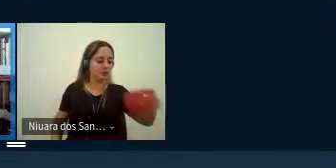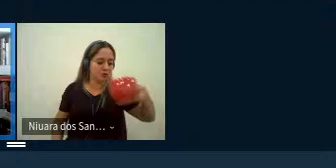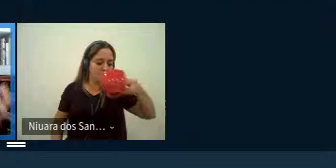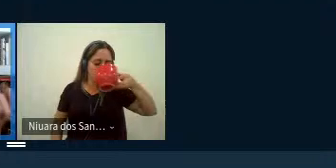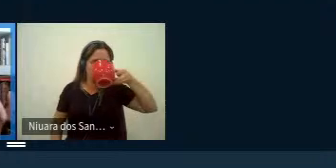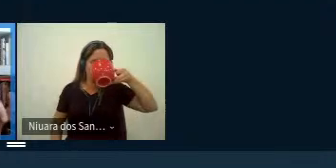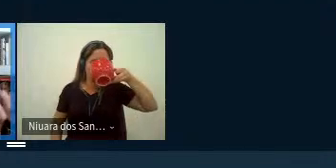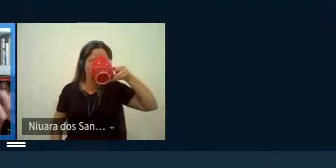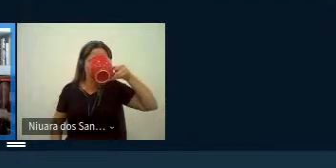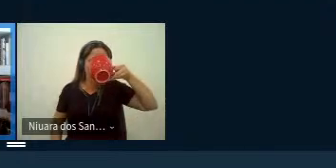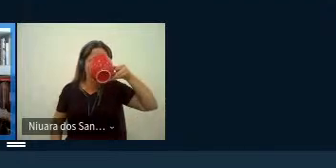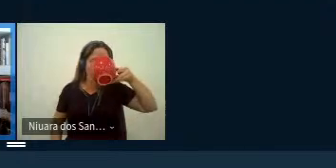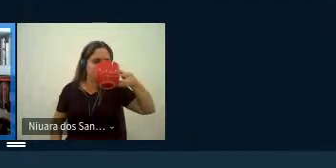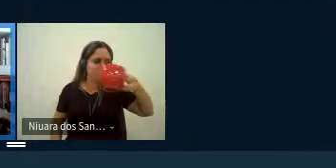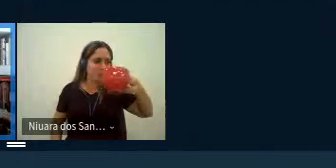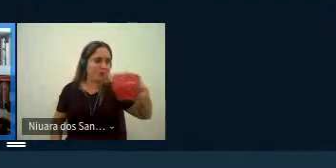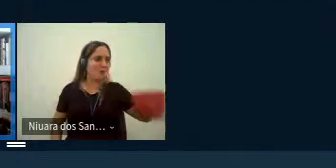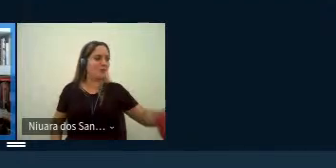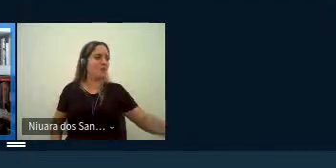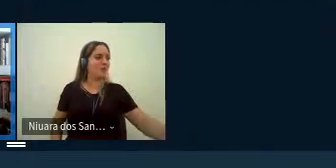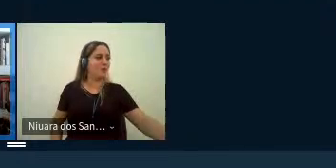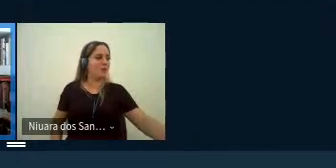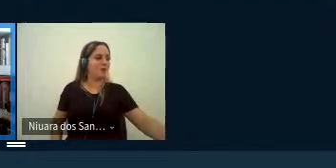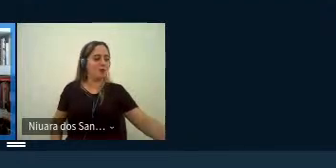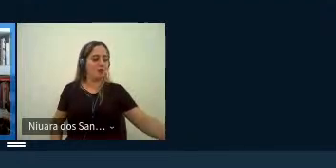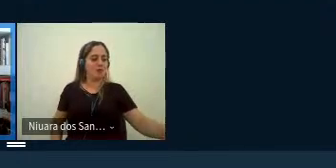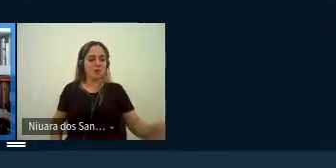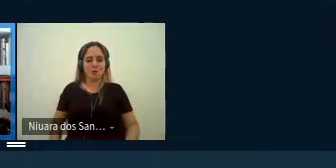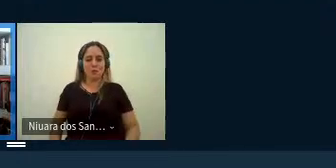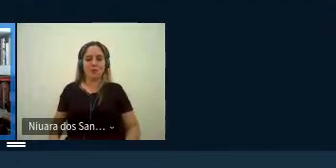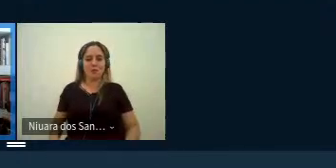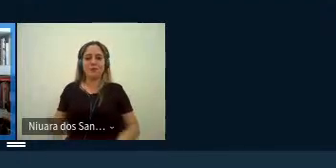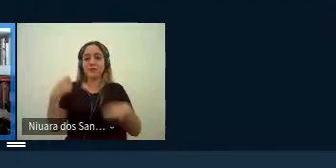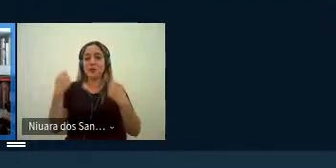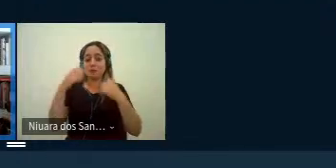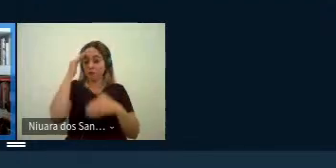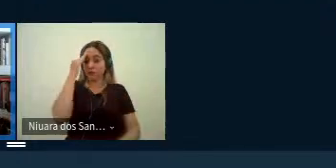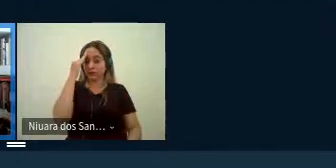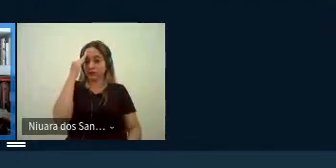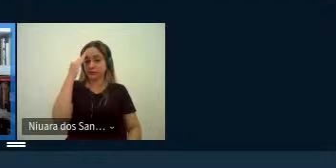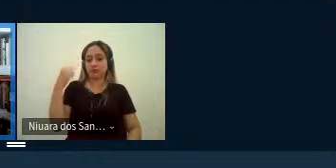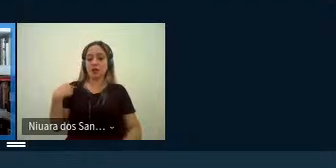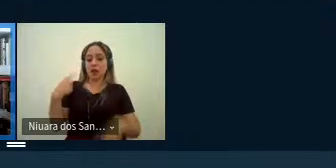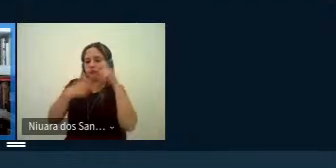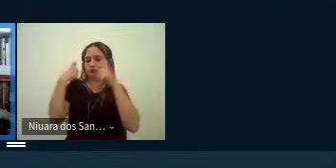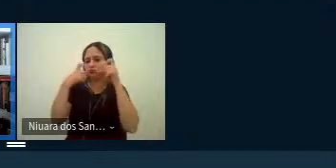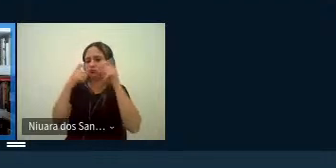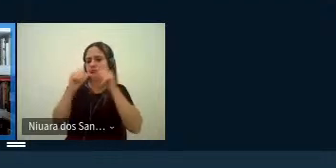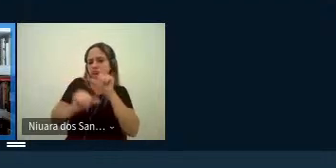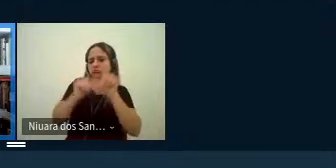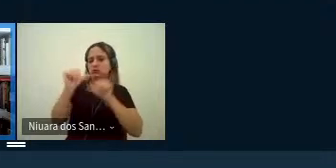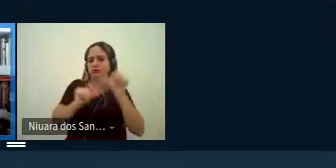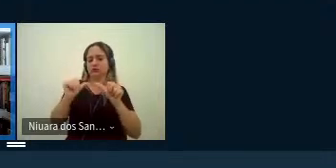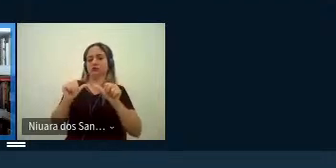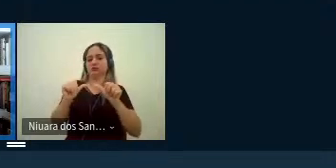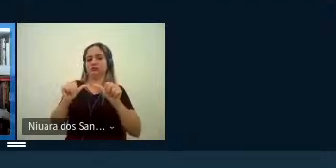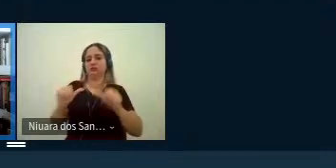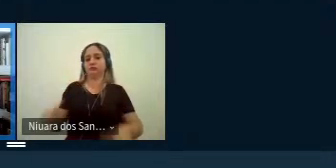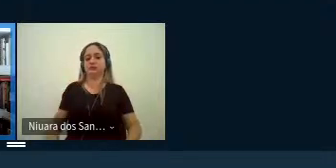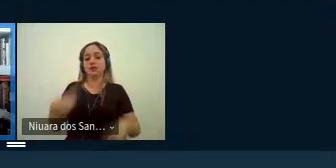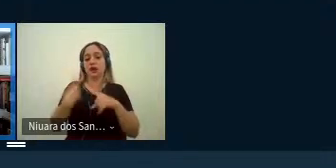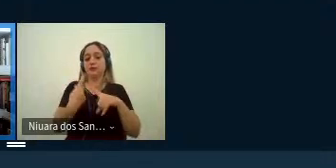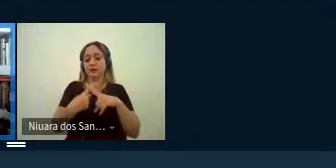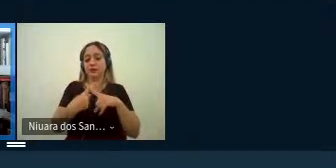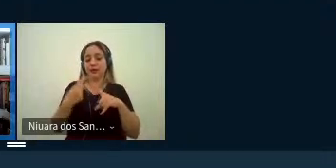pois então ela tem essa compreensão né da se preocupa com transformação da ideia de transformação porque